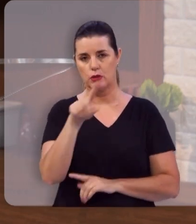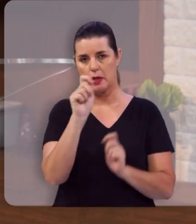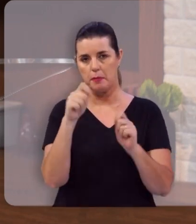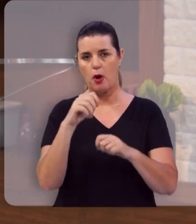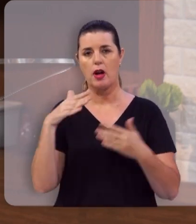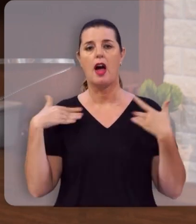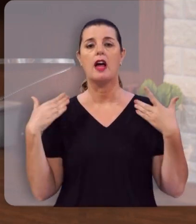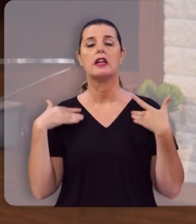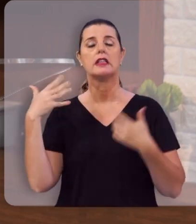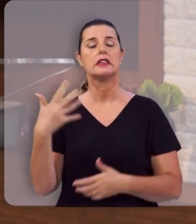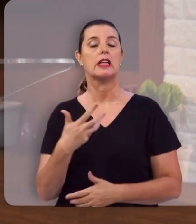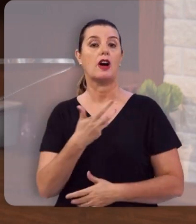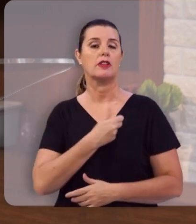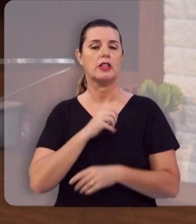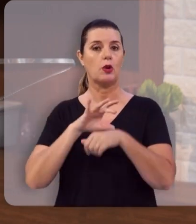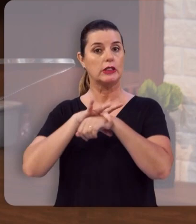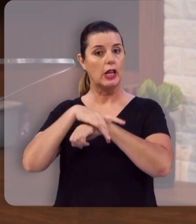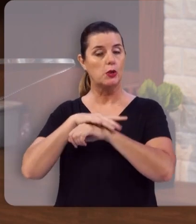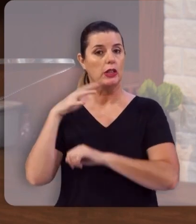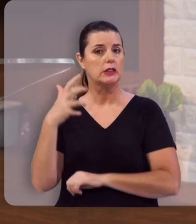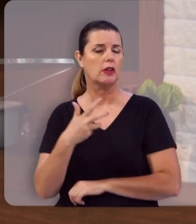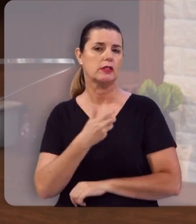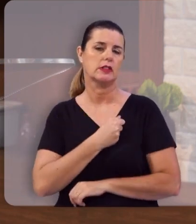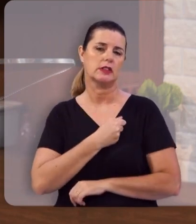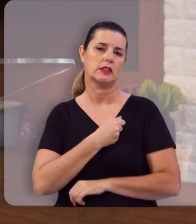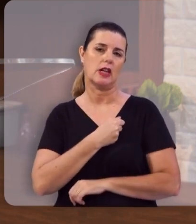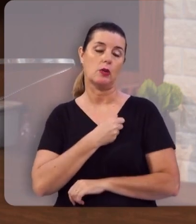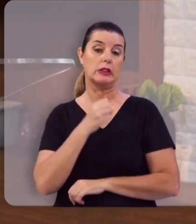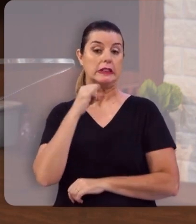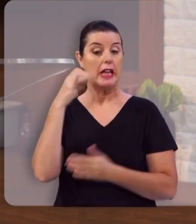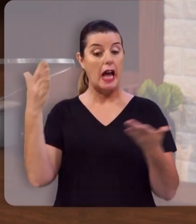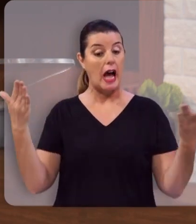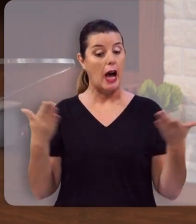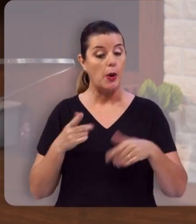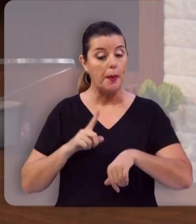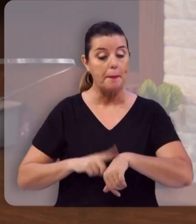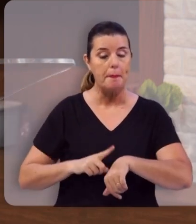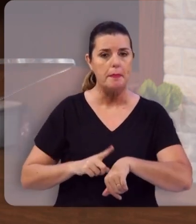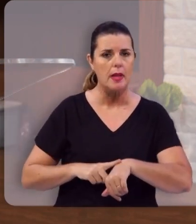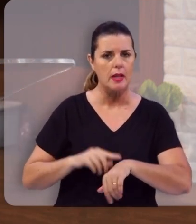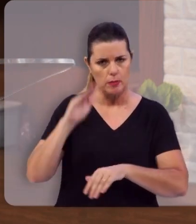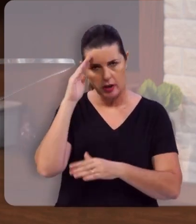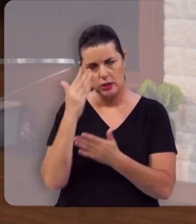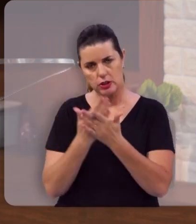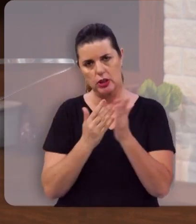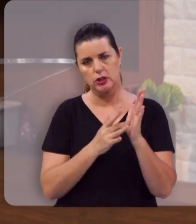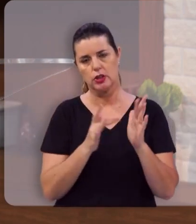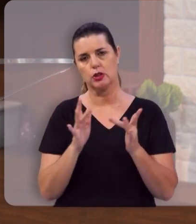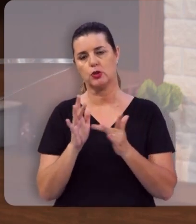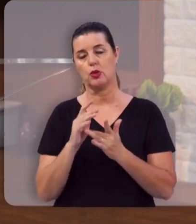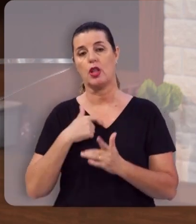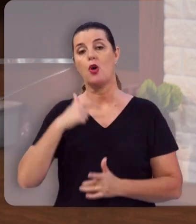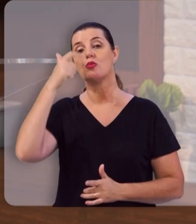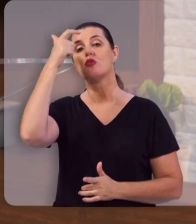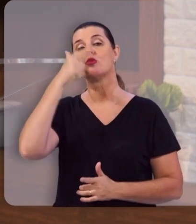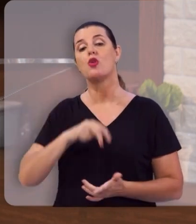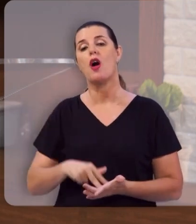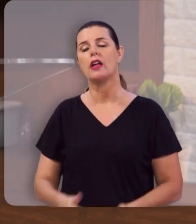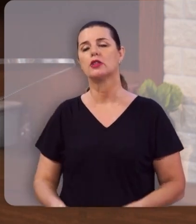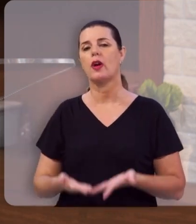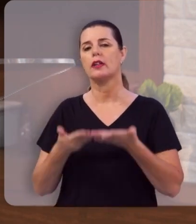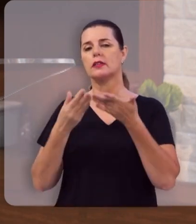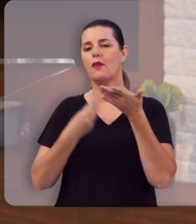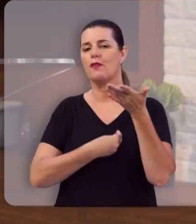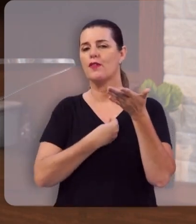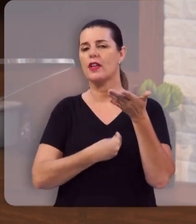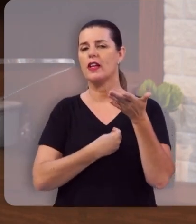salvação, você pode ter a segurança da sua salvação, se agora mesmo você crer em Jesus. Aquele que diz, eu sou a ressurreição e a